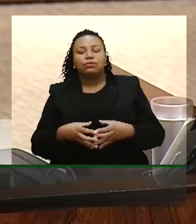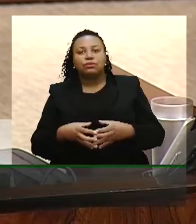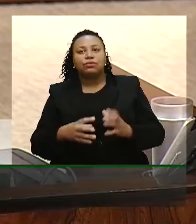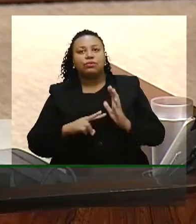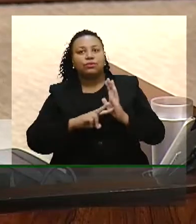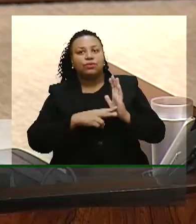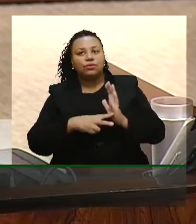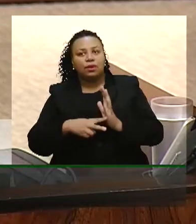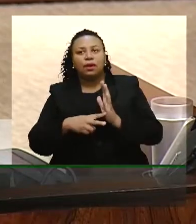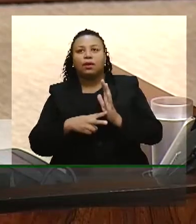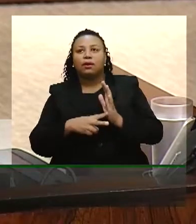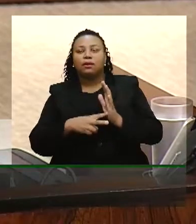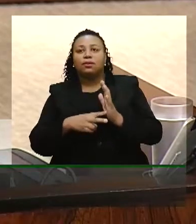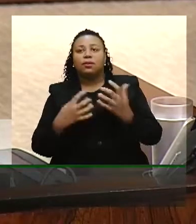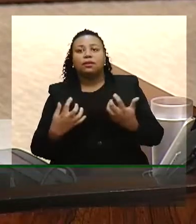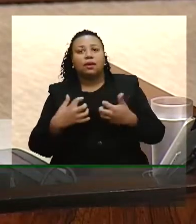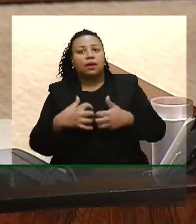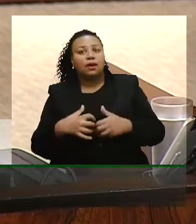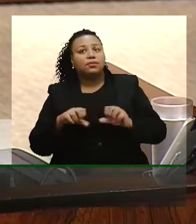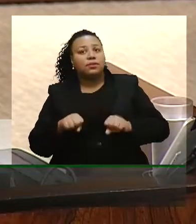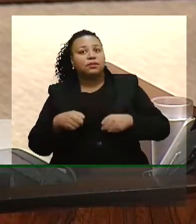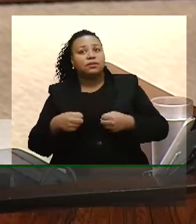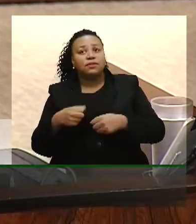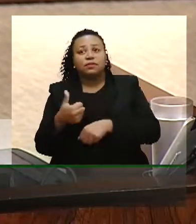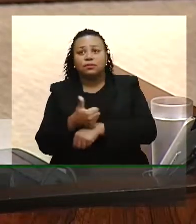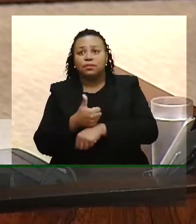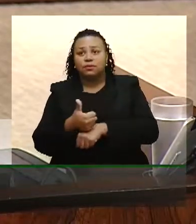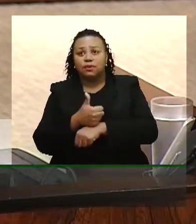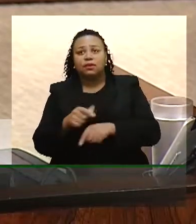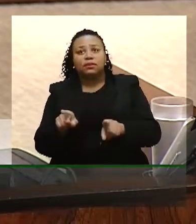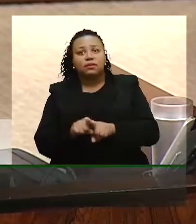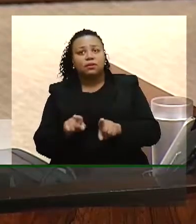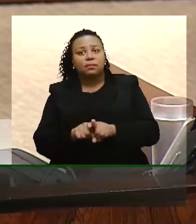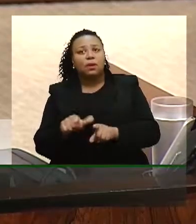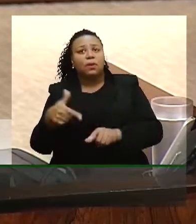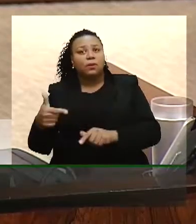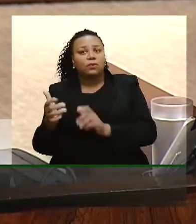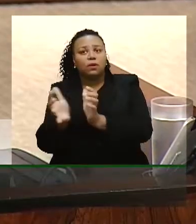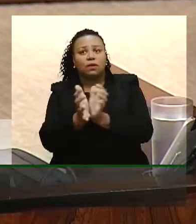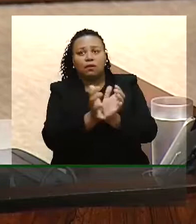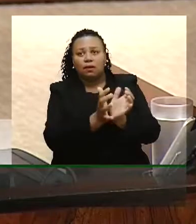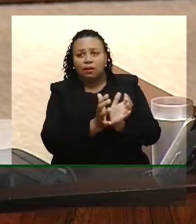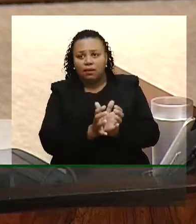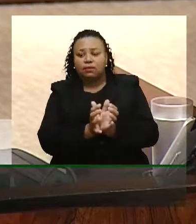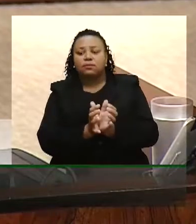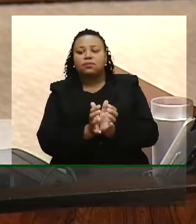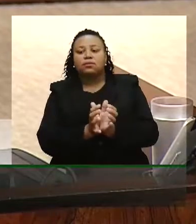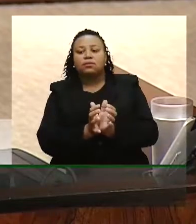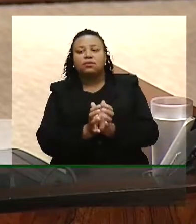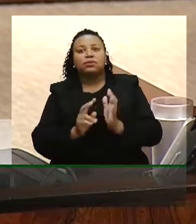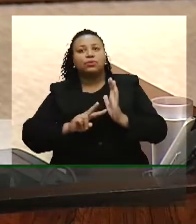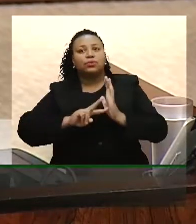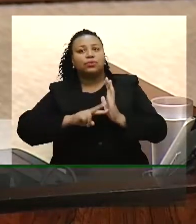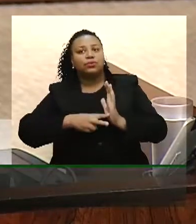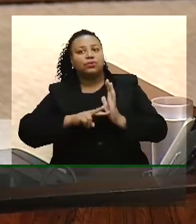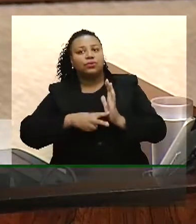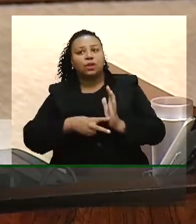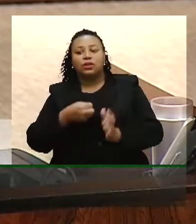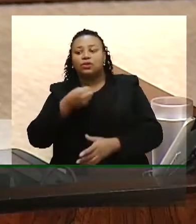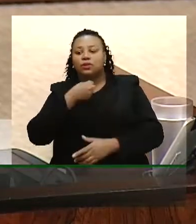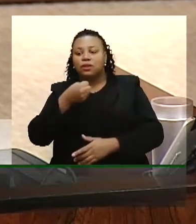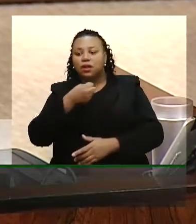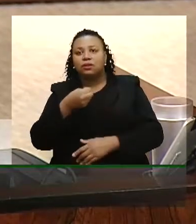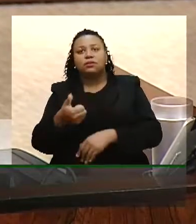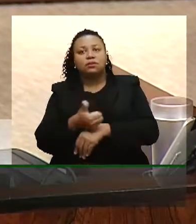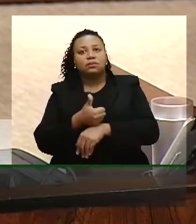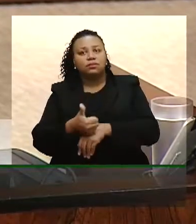Sindicato Integrados em Defesa das Profissões, e demais companheiros e companheiras do Sindicato Jornalistas